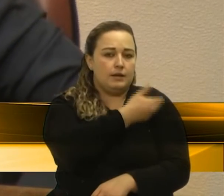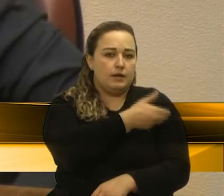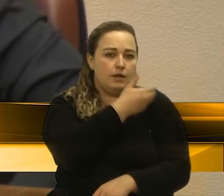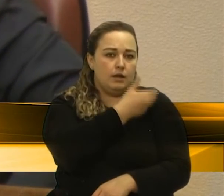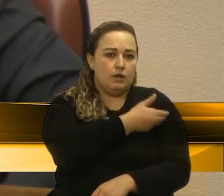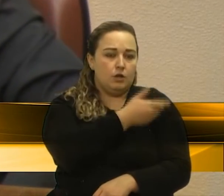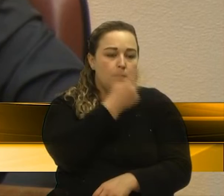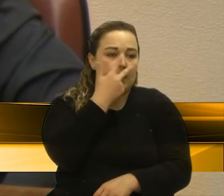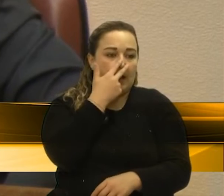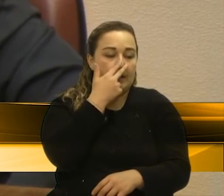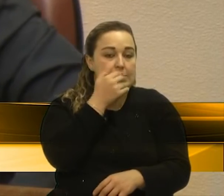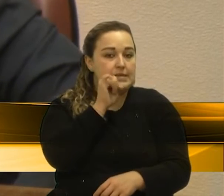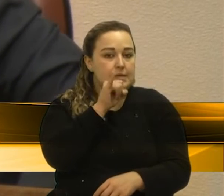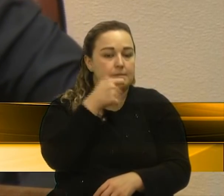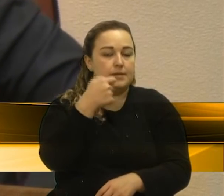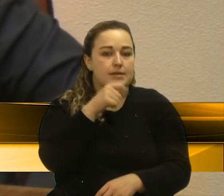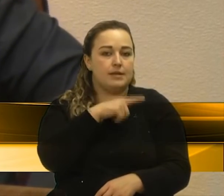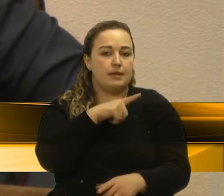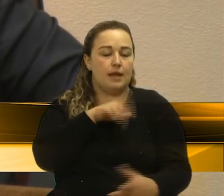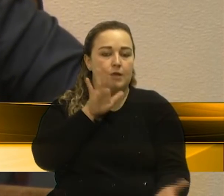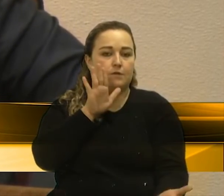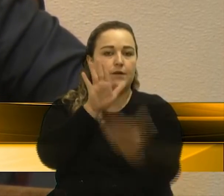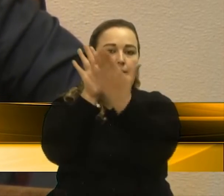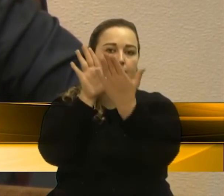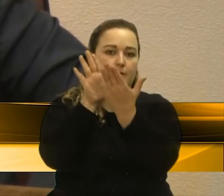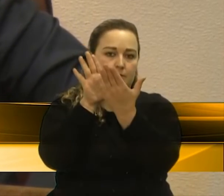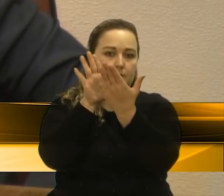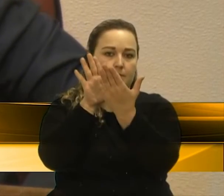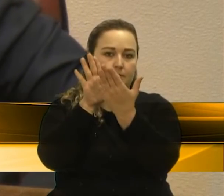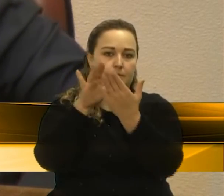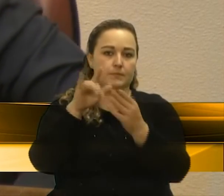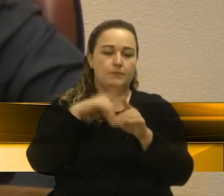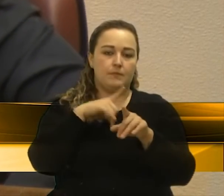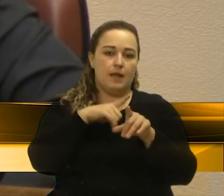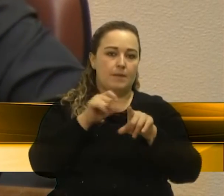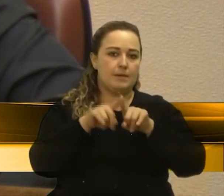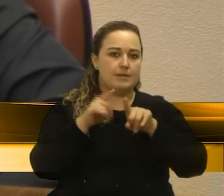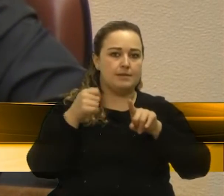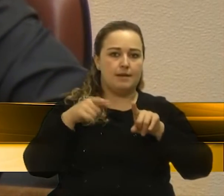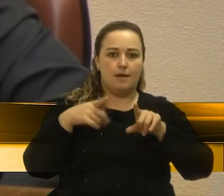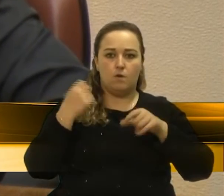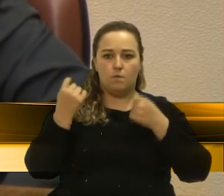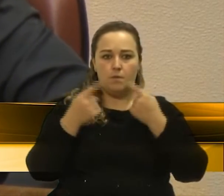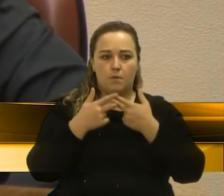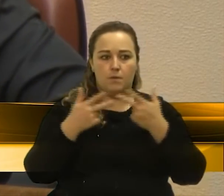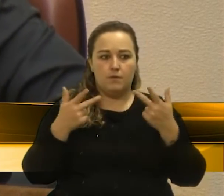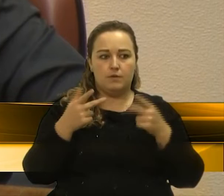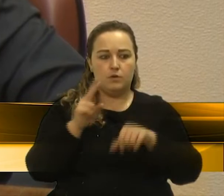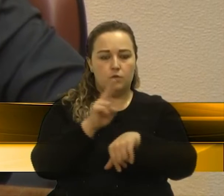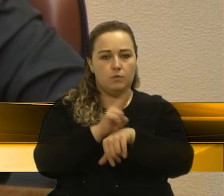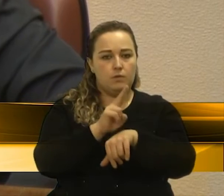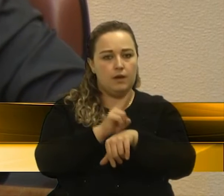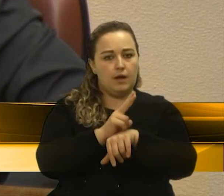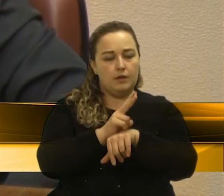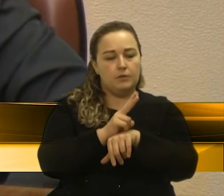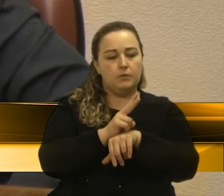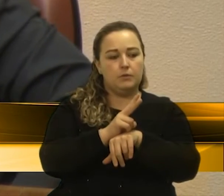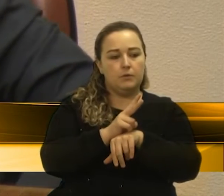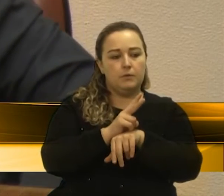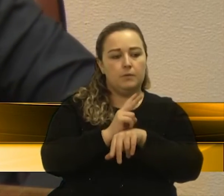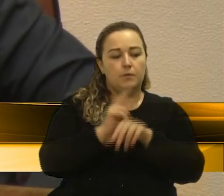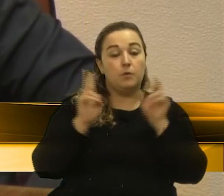enfrentamento. Então, a tropa do subcomandante-geral, e é uma tropa reserva para um pronto,